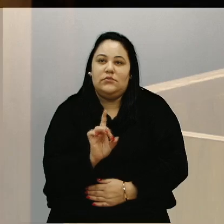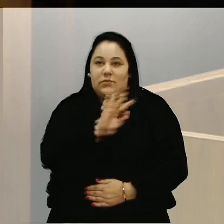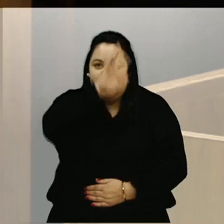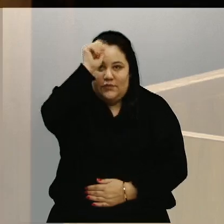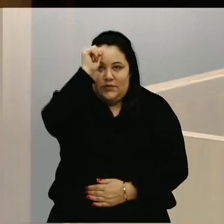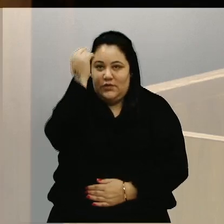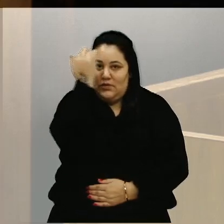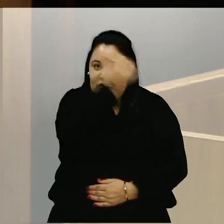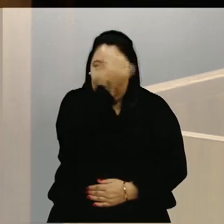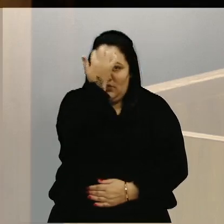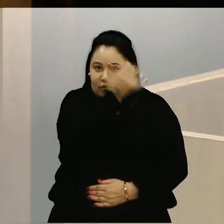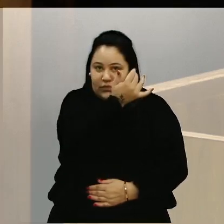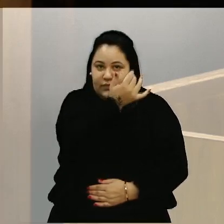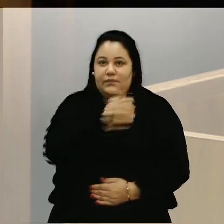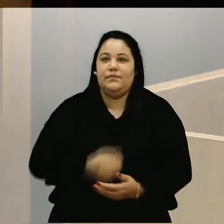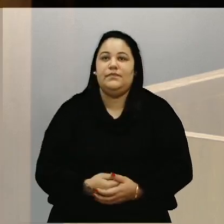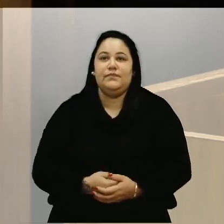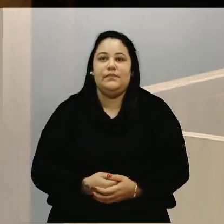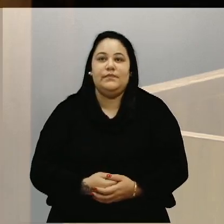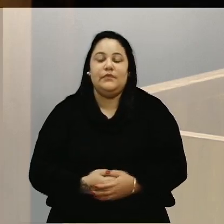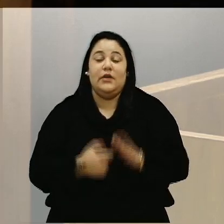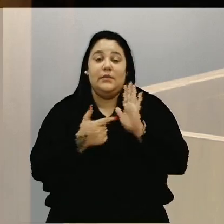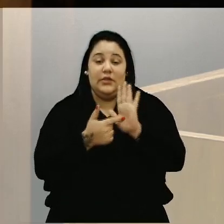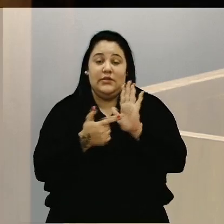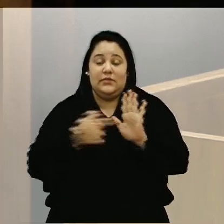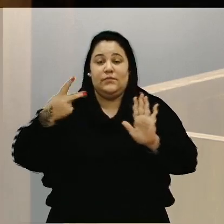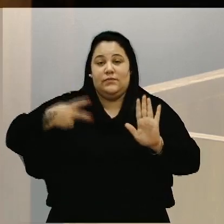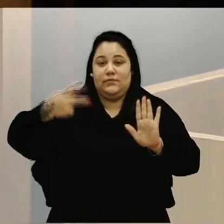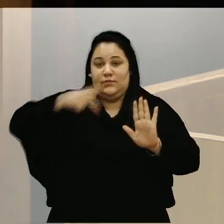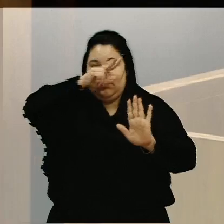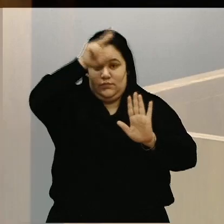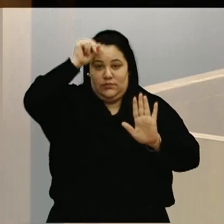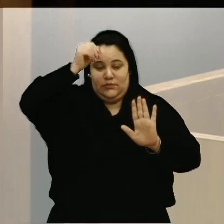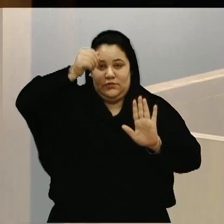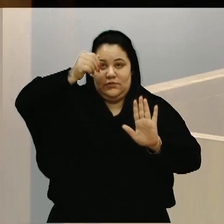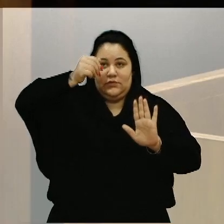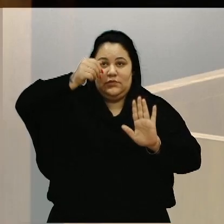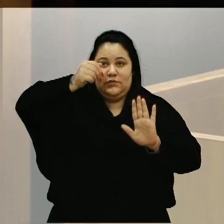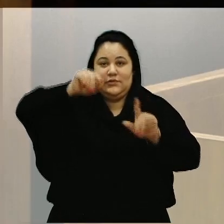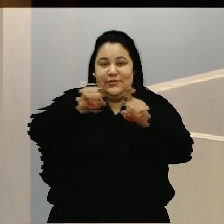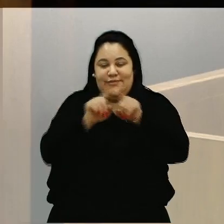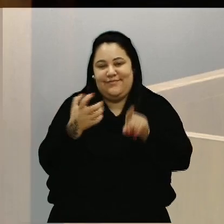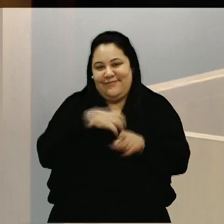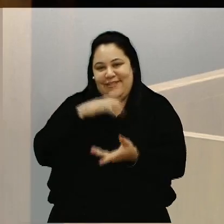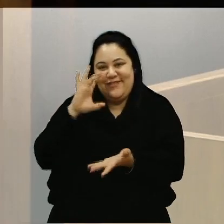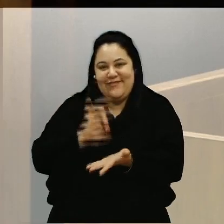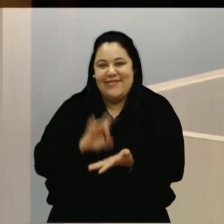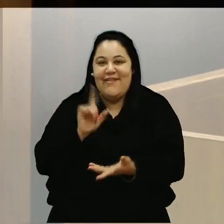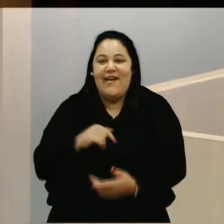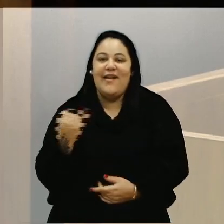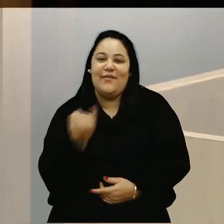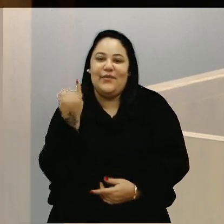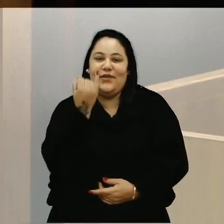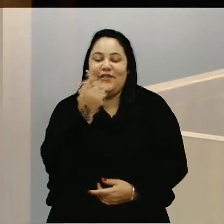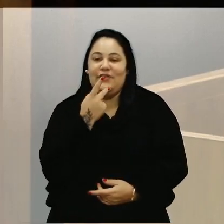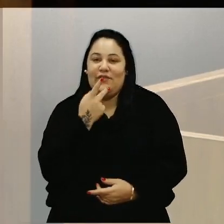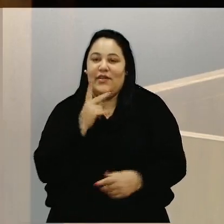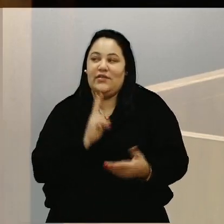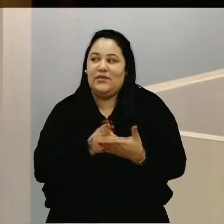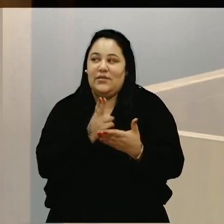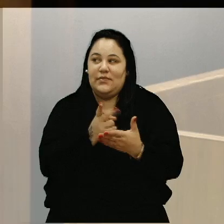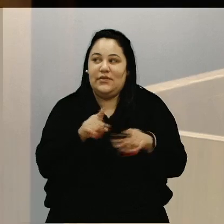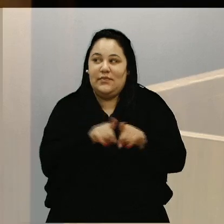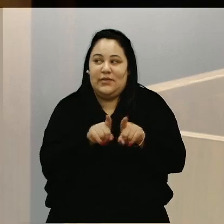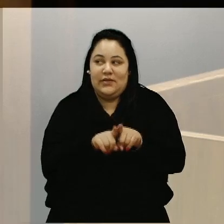Adiló de Domênico, apresenta o vice também de forma oficial. E é muito importante, eu costumo dizer que na política,